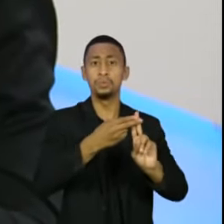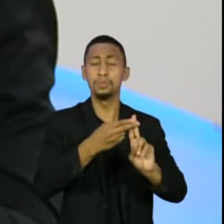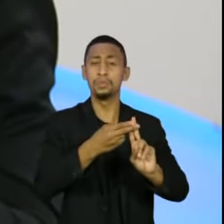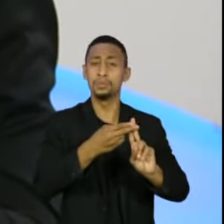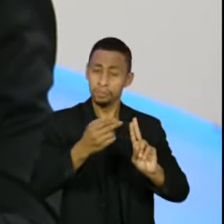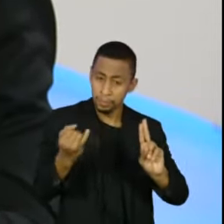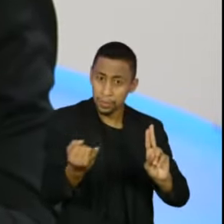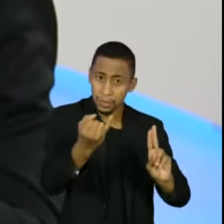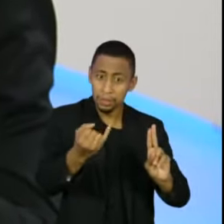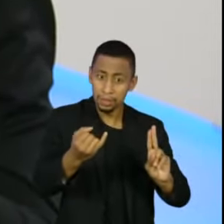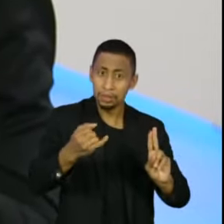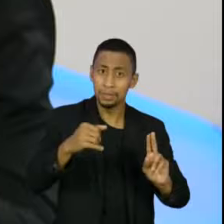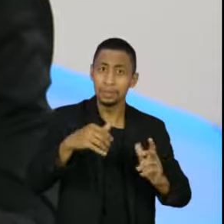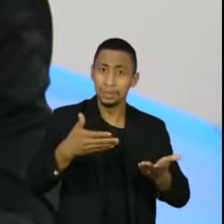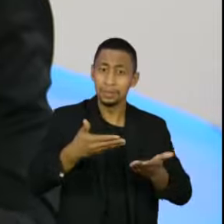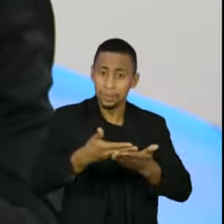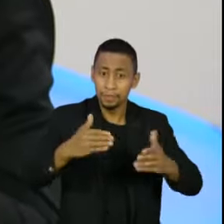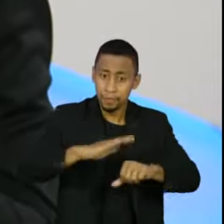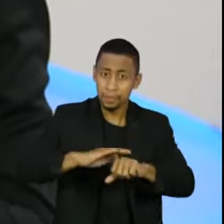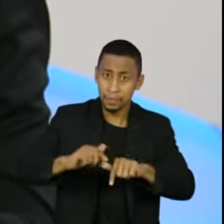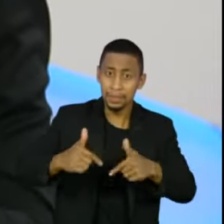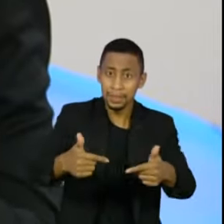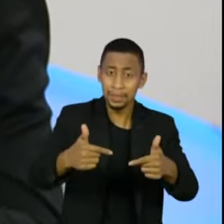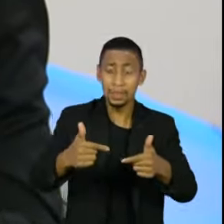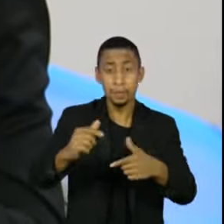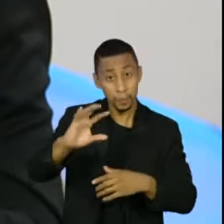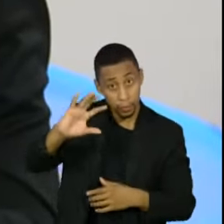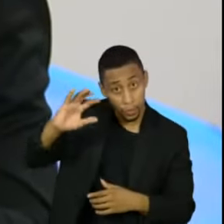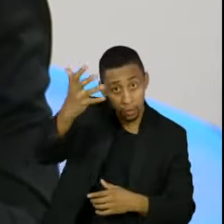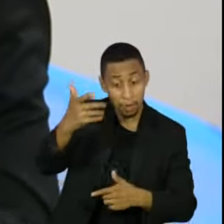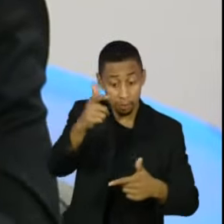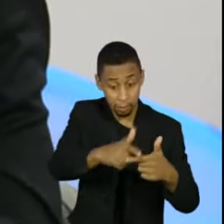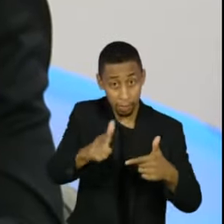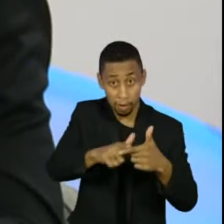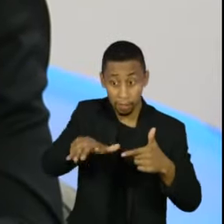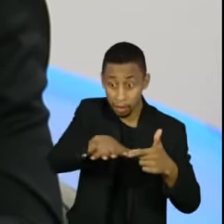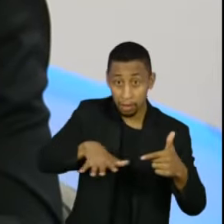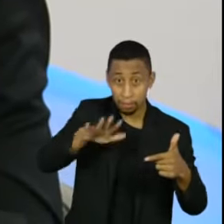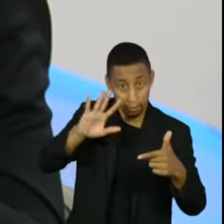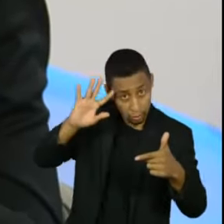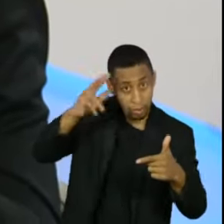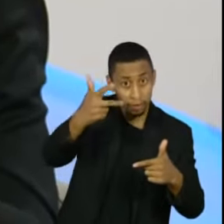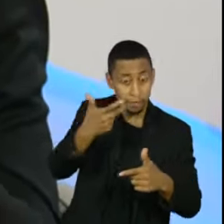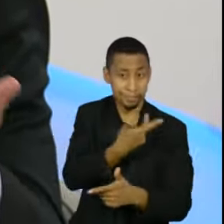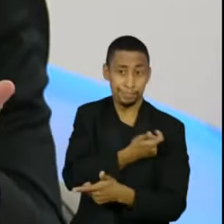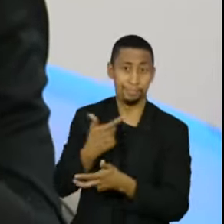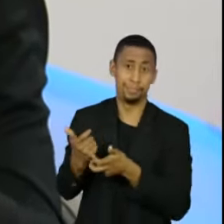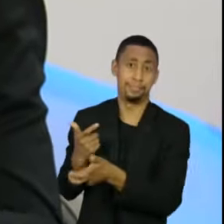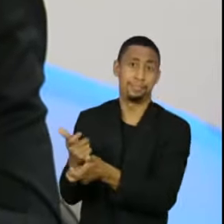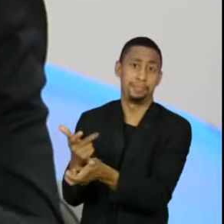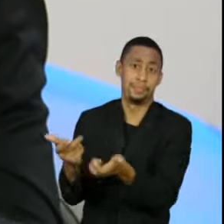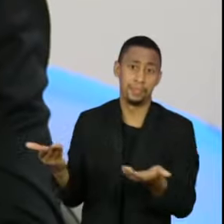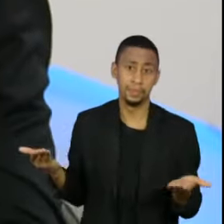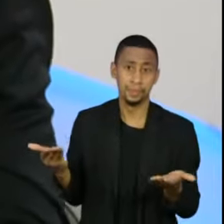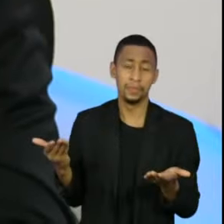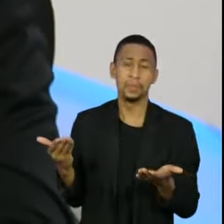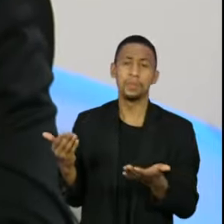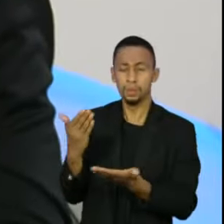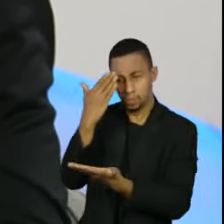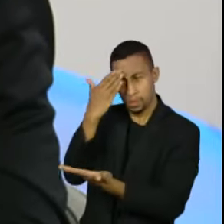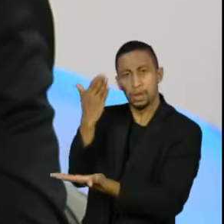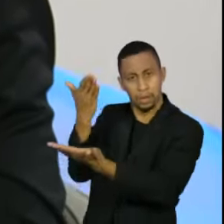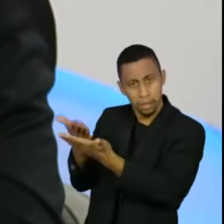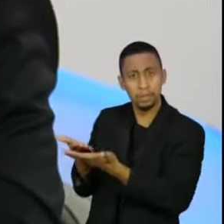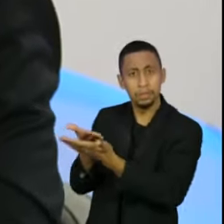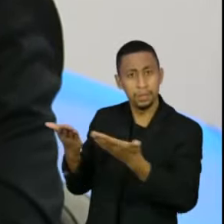estou dizendo, que são políticas efetivas para resolver o problema da imunização e é isso que eu estou me apegando para